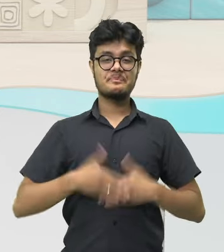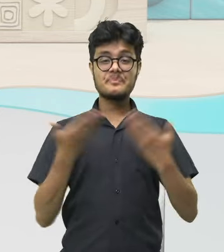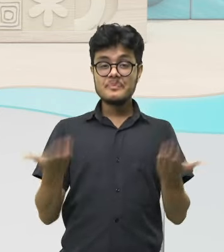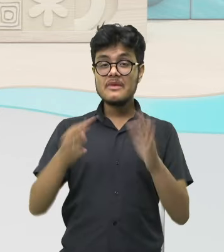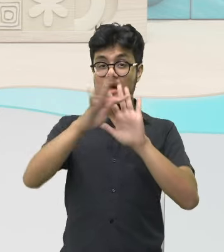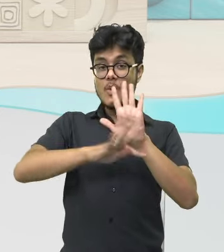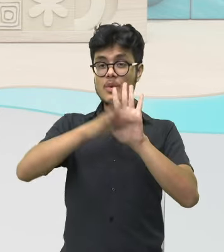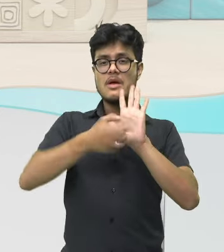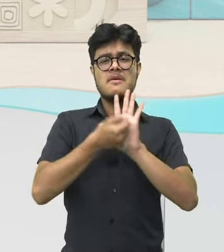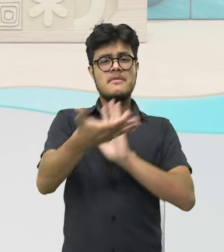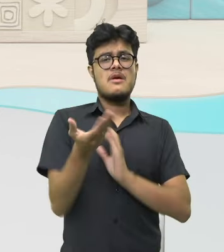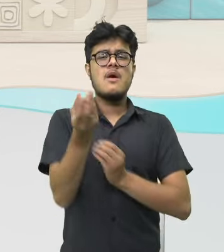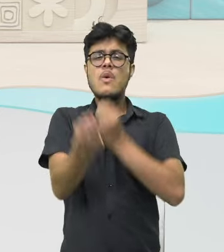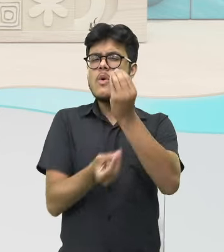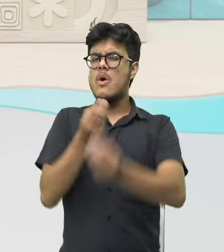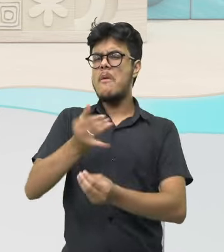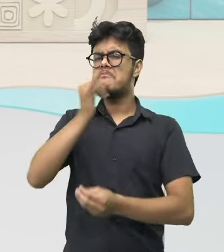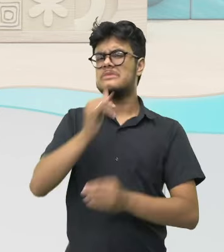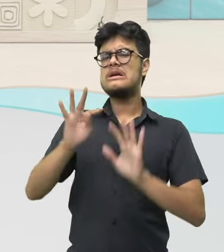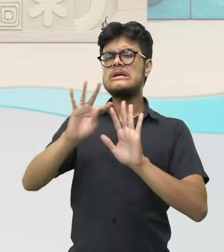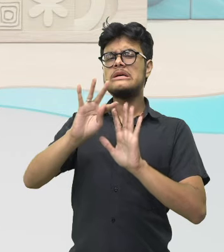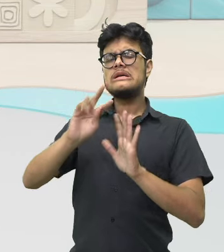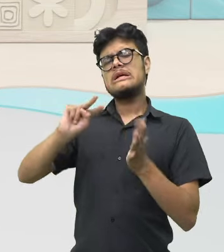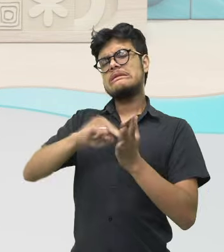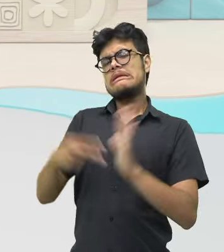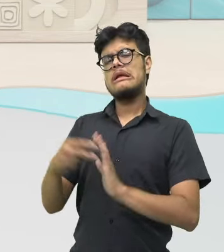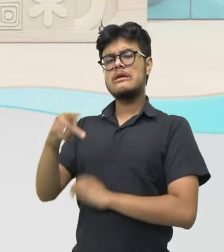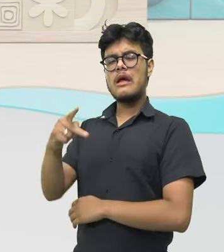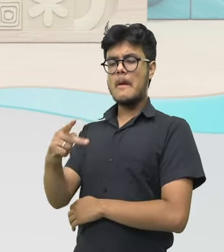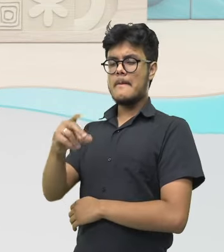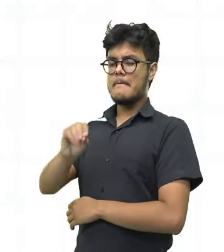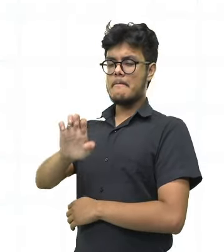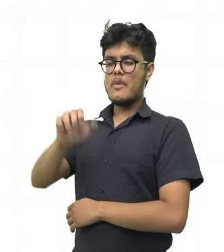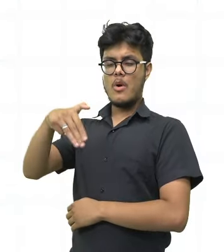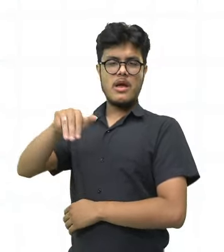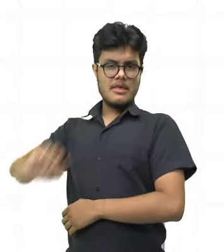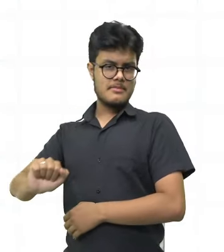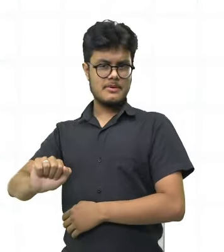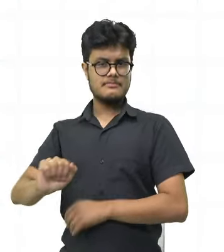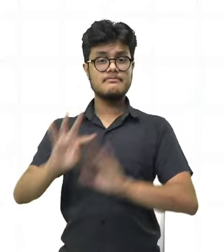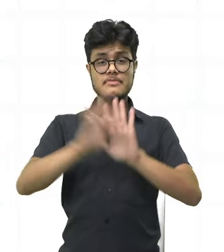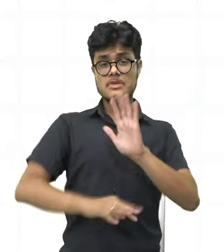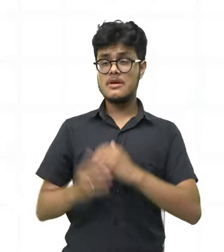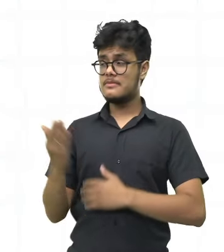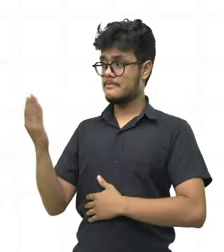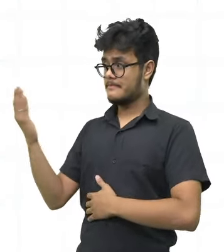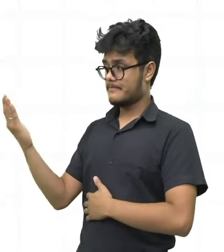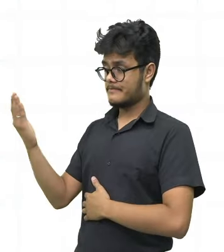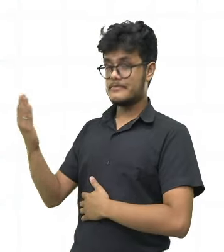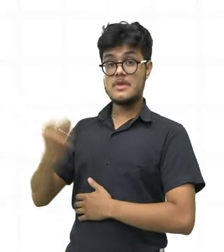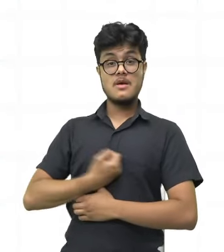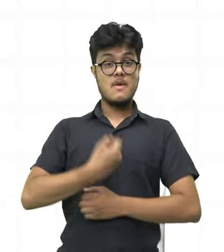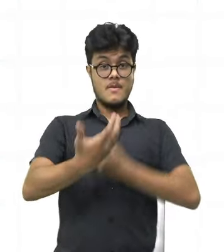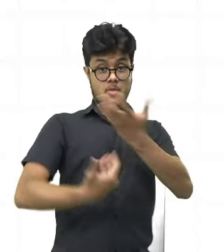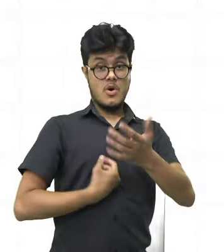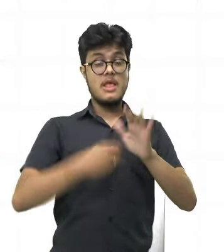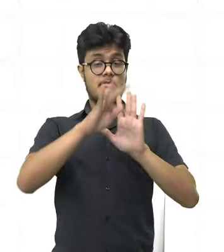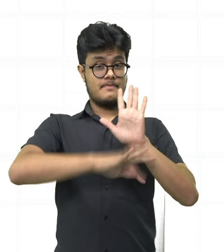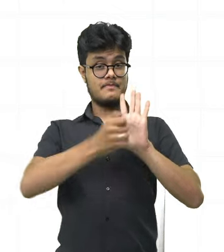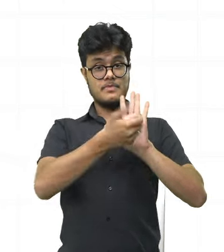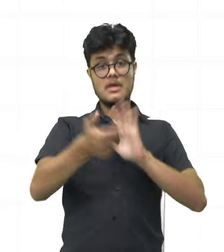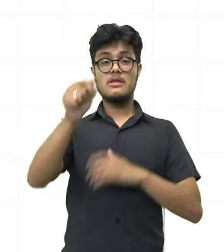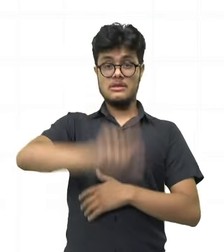poema? Vamos verificar o que é o poema? Relembrar o que é um poema? Vejam só, o poema é um gênero